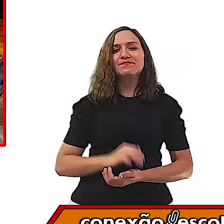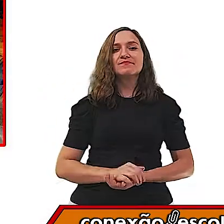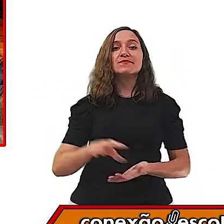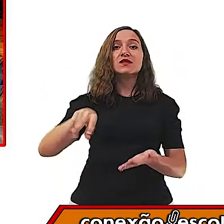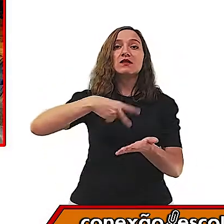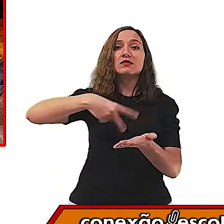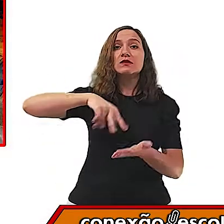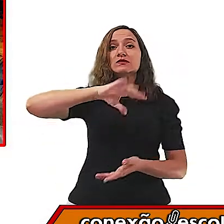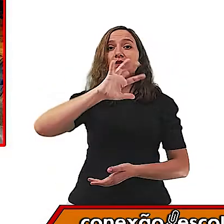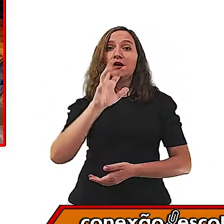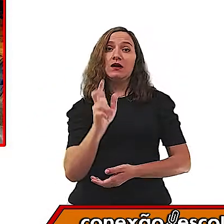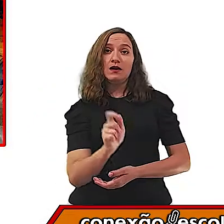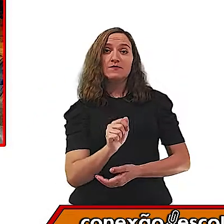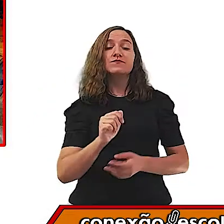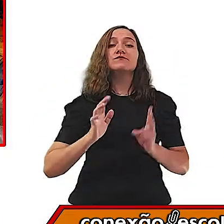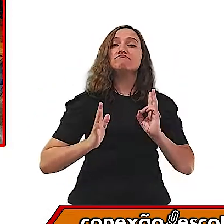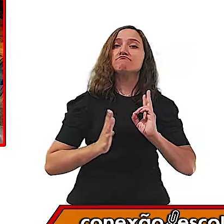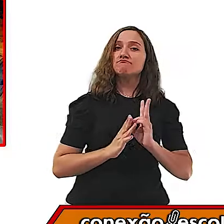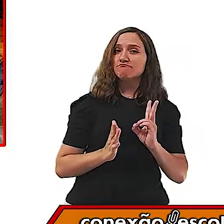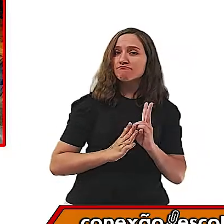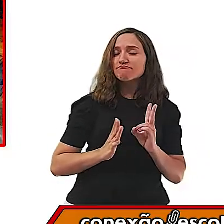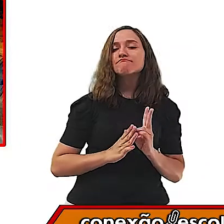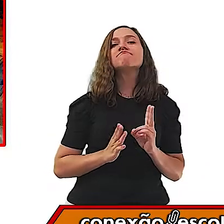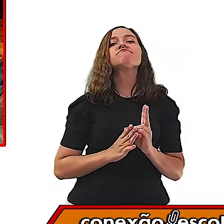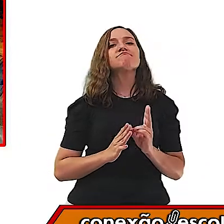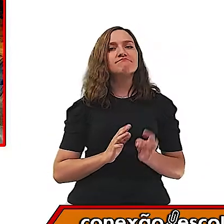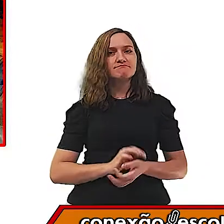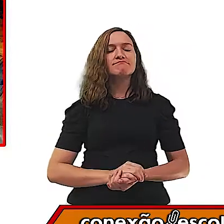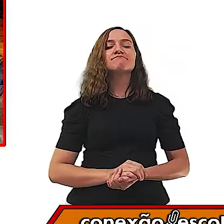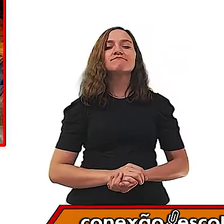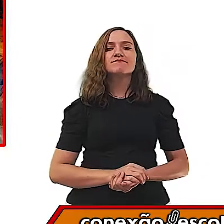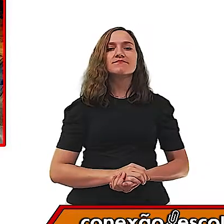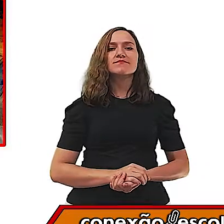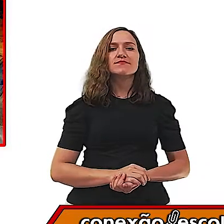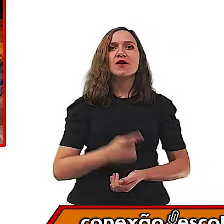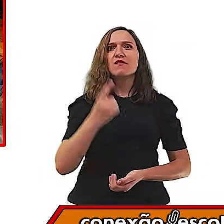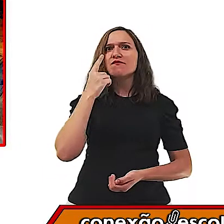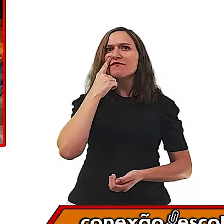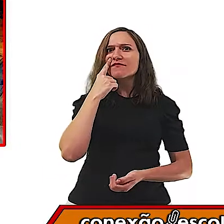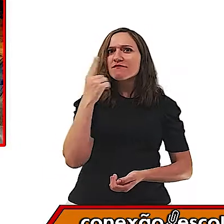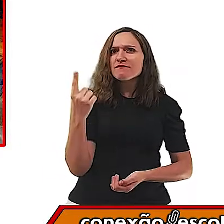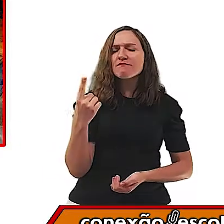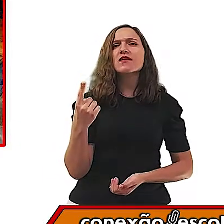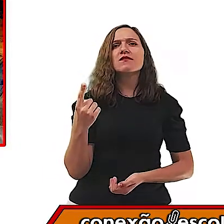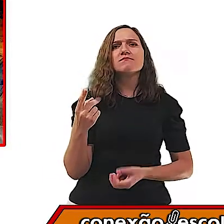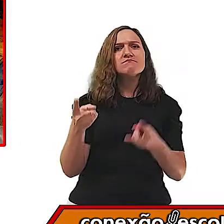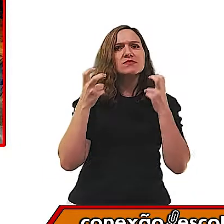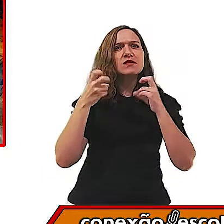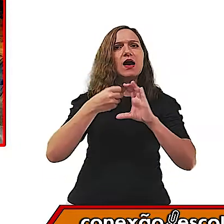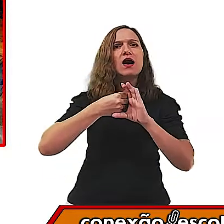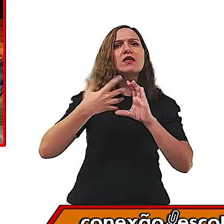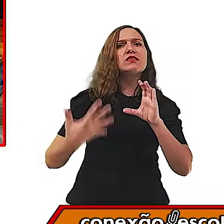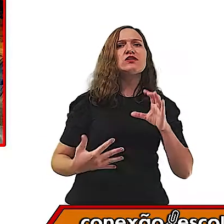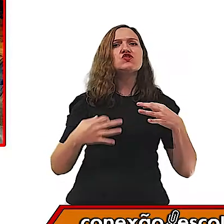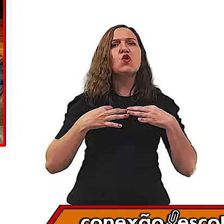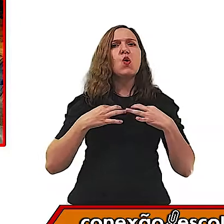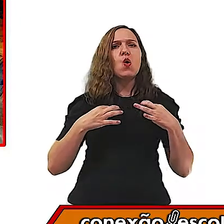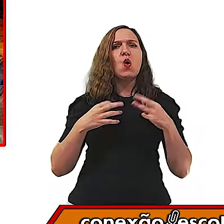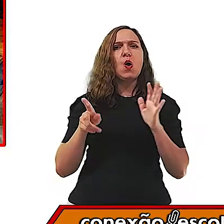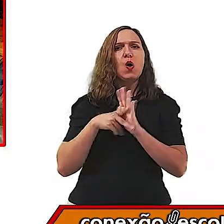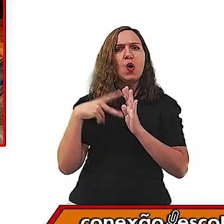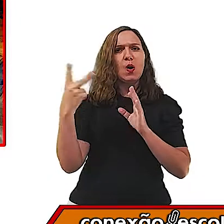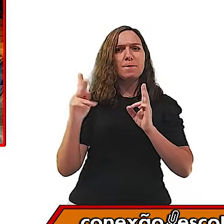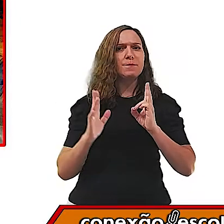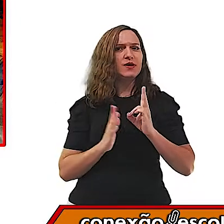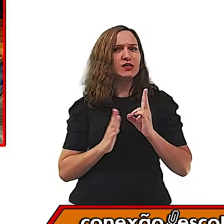Danças africanas, indígenas. Gente, olha as características das vestimentas indígenas.